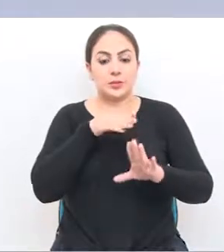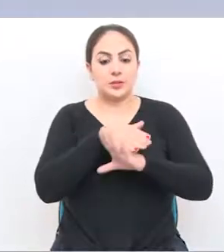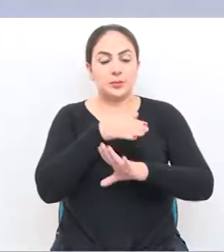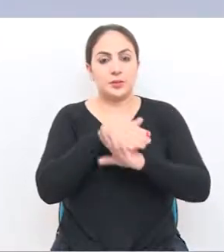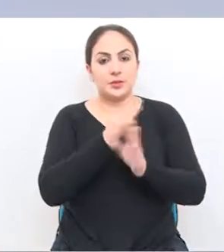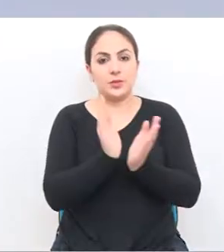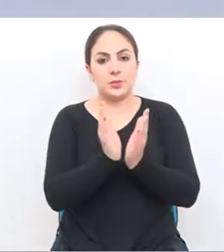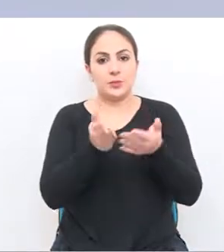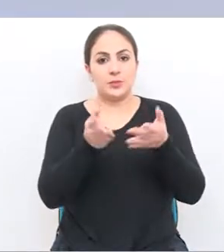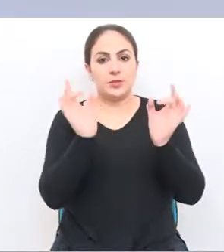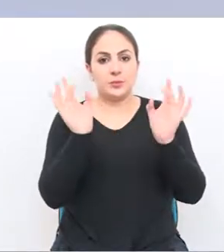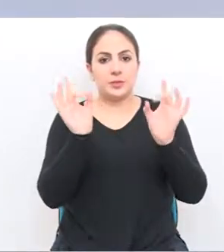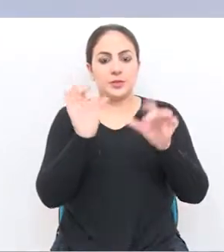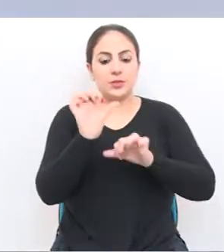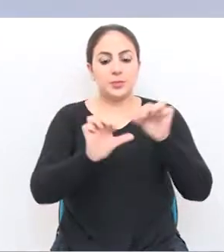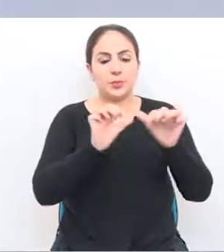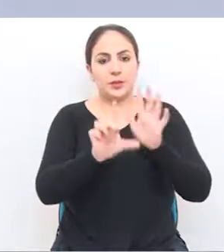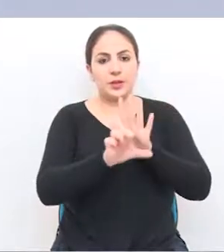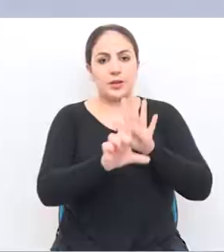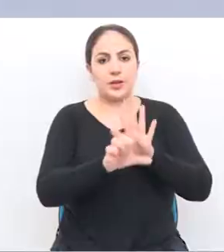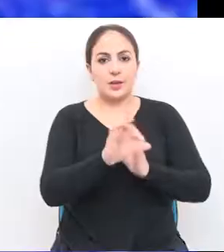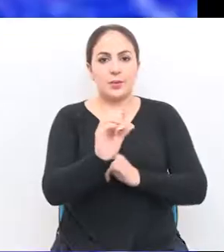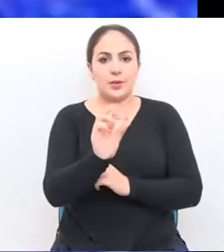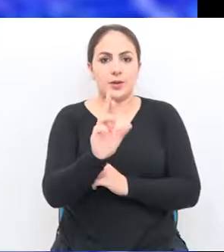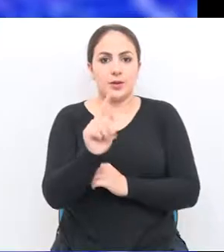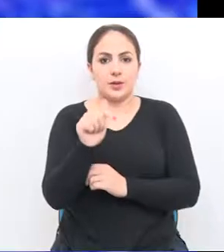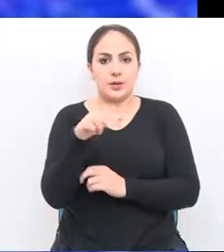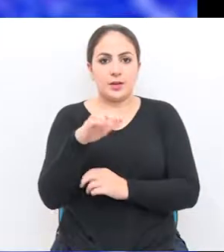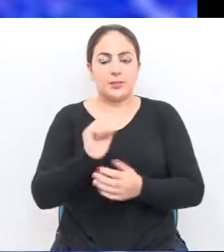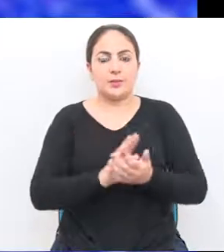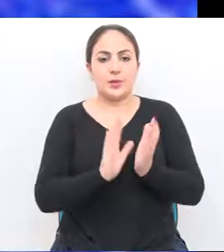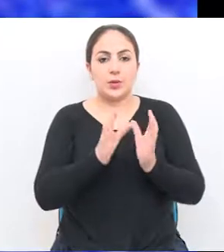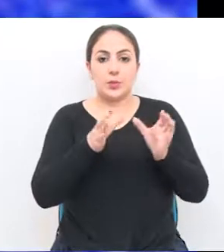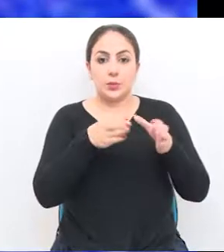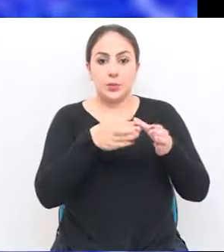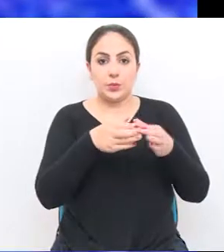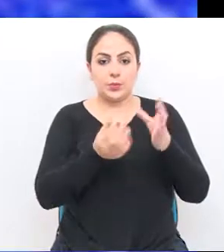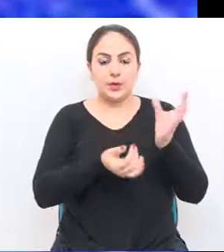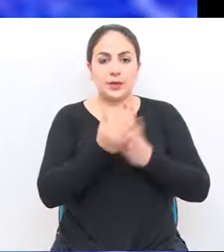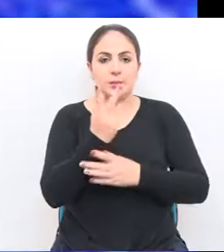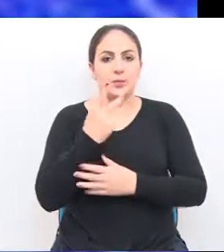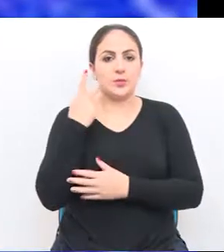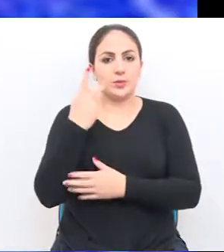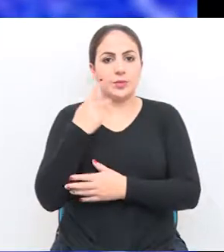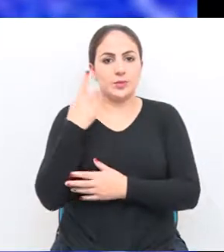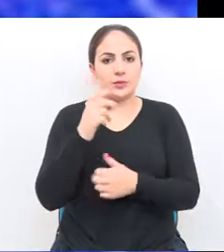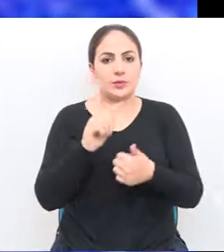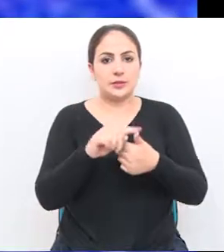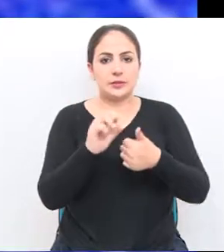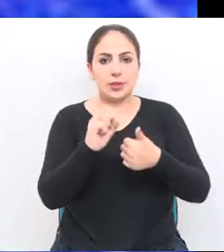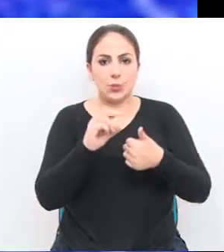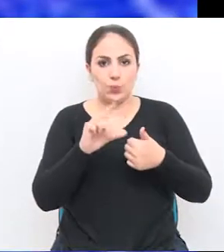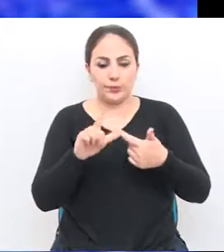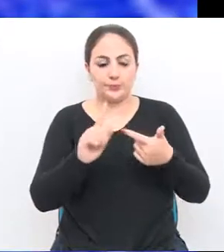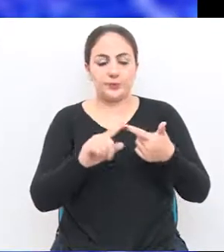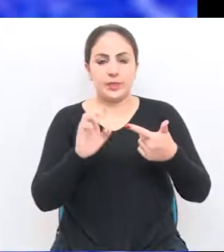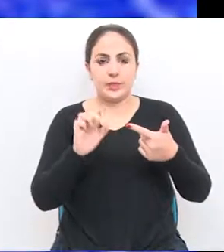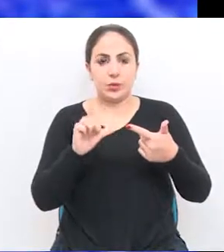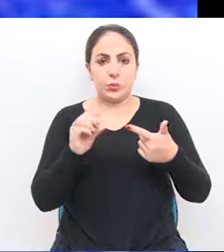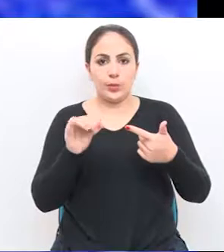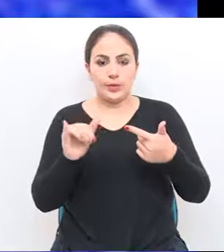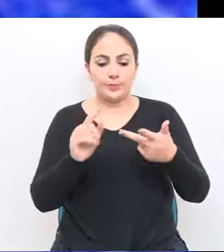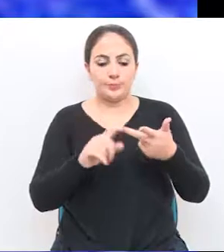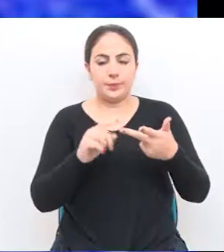comissão especial que altera a lei orgânica. O grupo titular é formado pelos vereadores Saúl Spinelli,